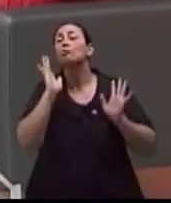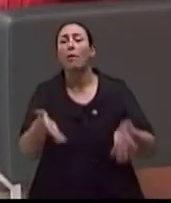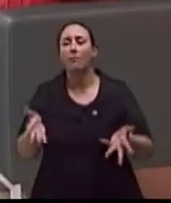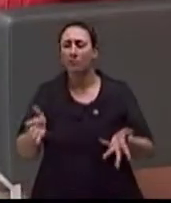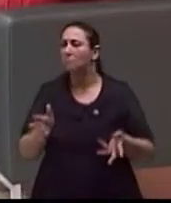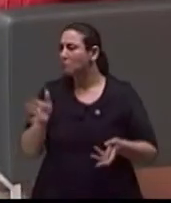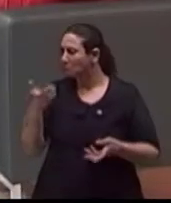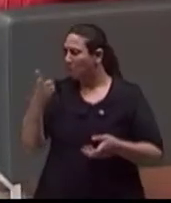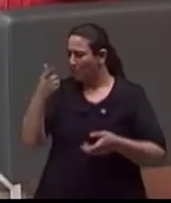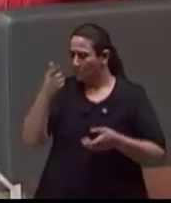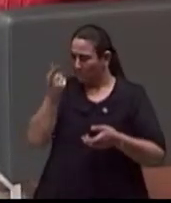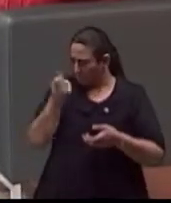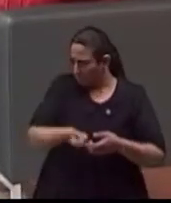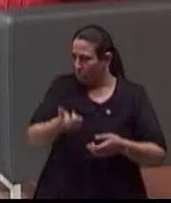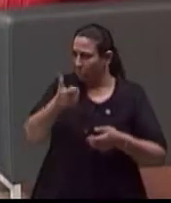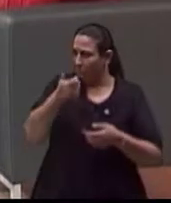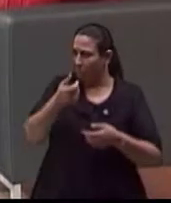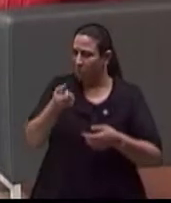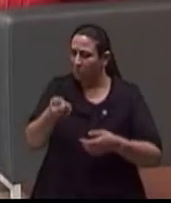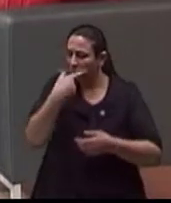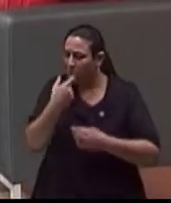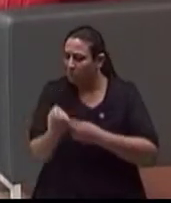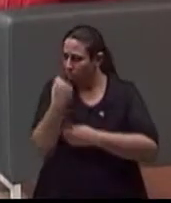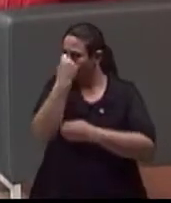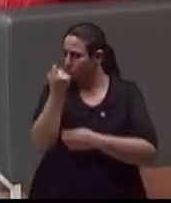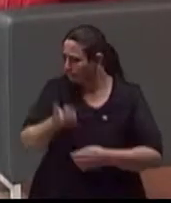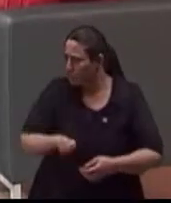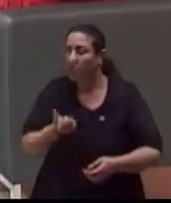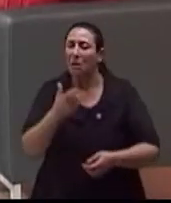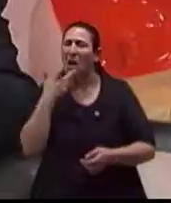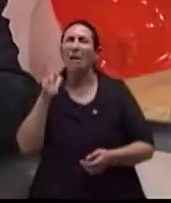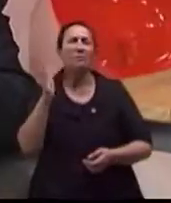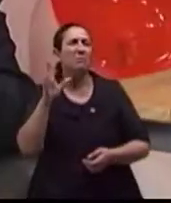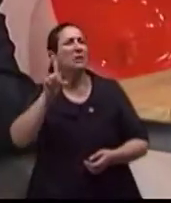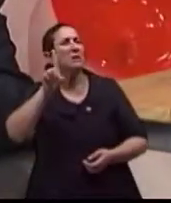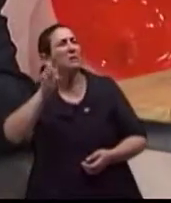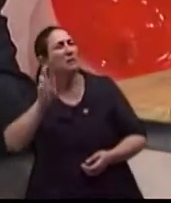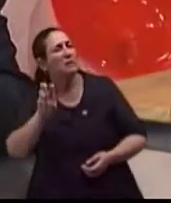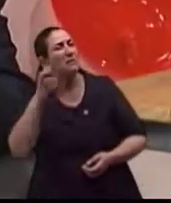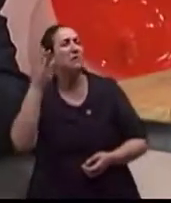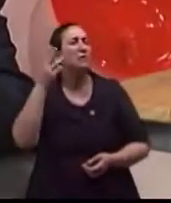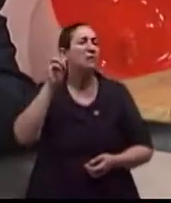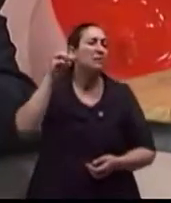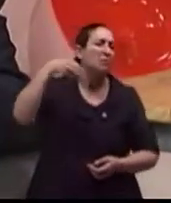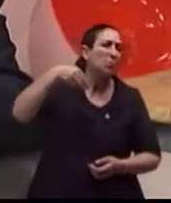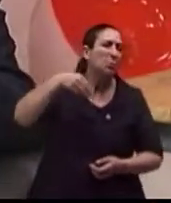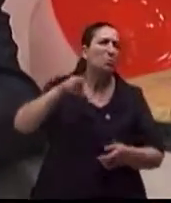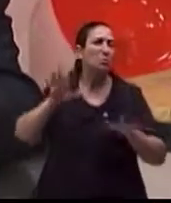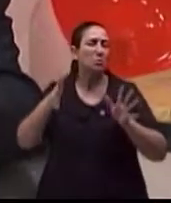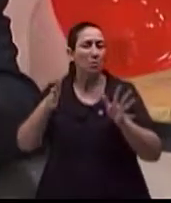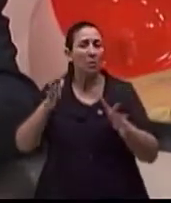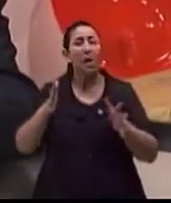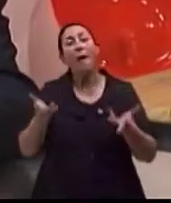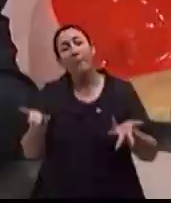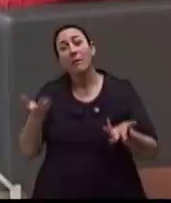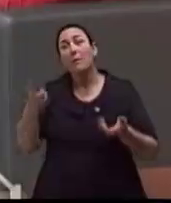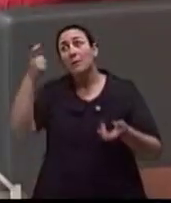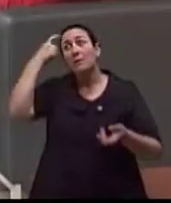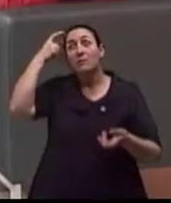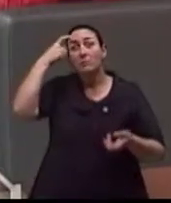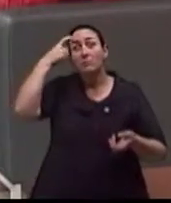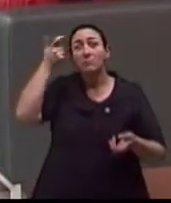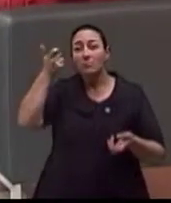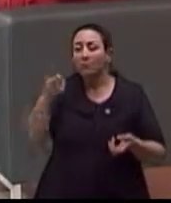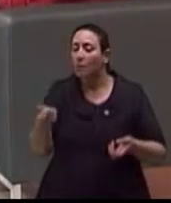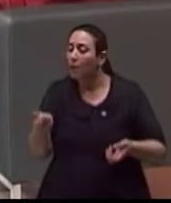Em torno de 15 a 30 minutos. ok. Mas como ele está usando para a parte psicológica, é imediato. Ah, ok, ok.